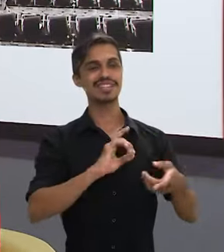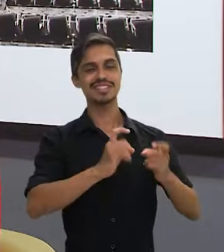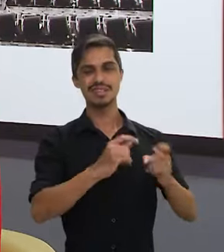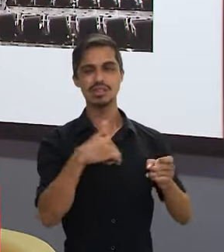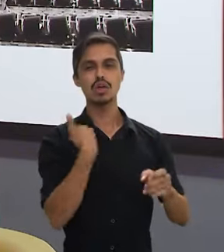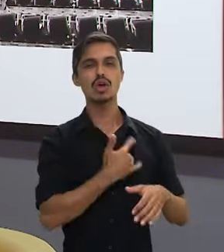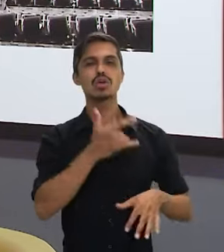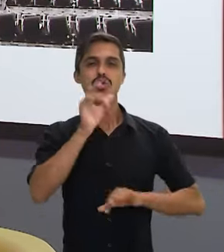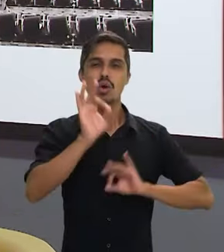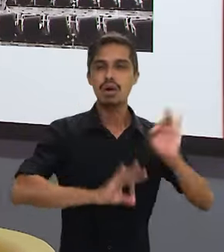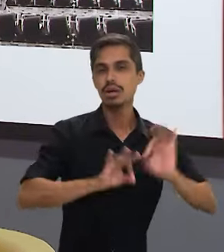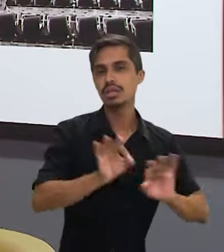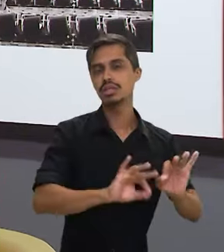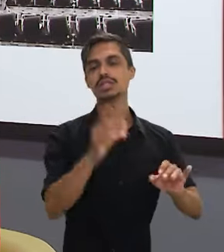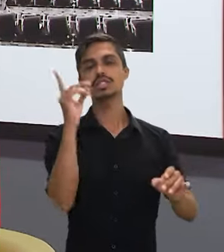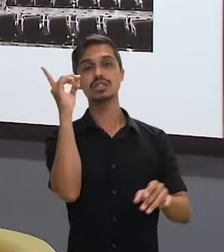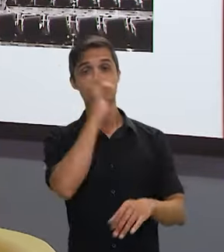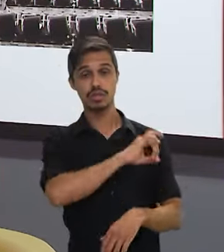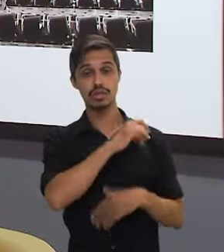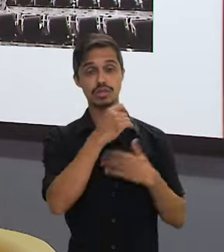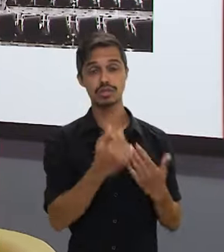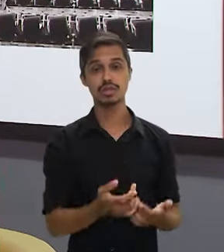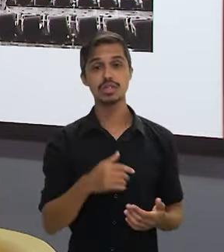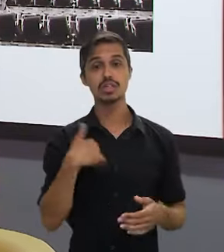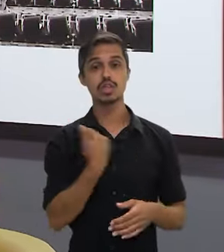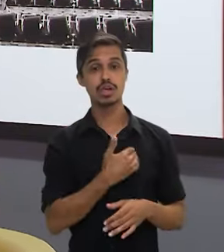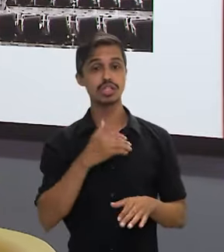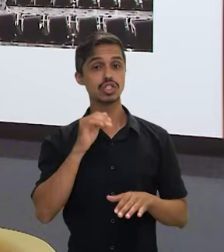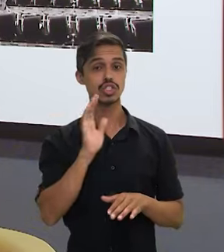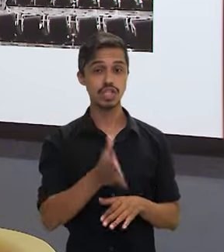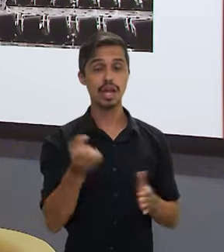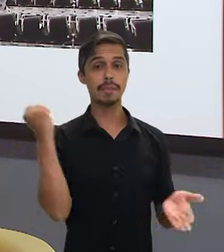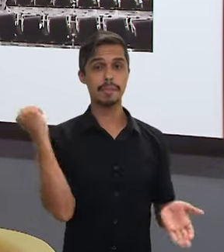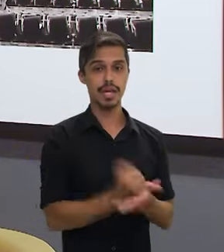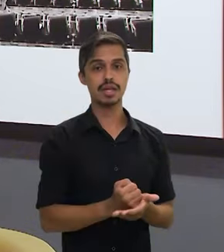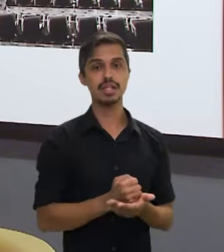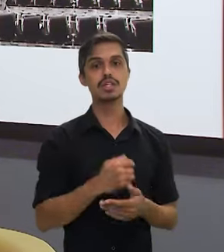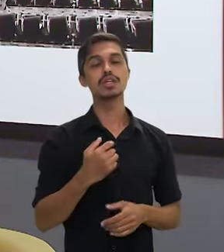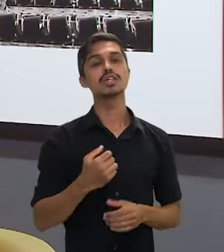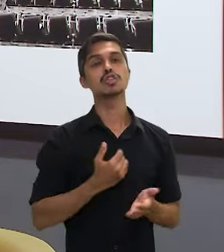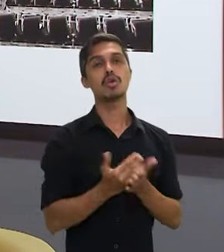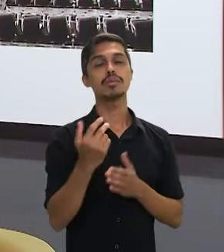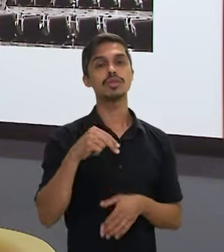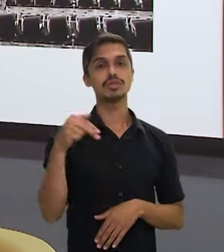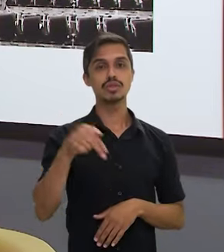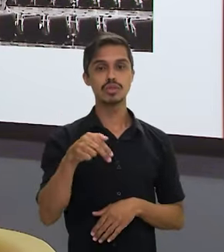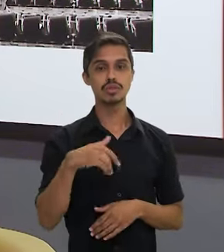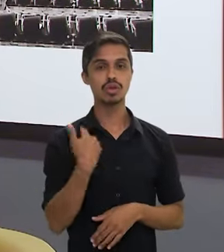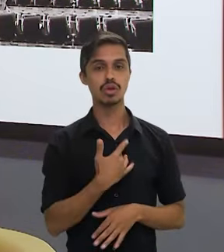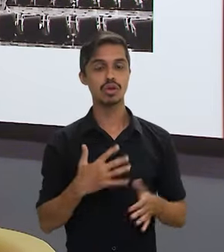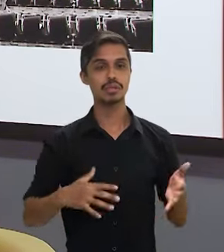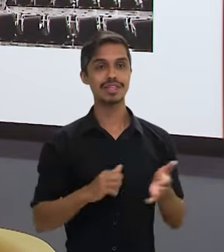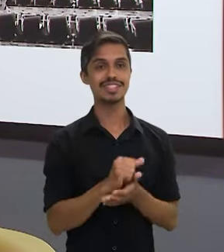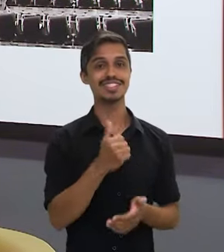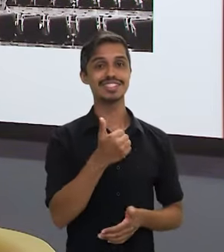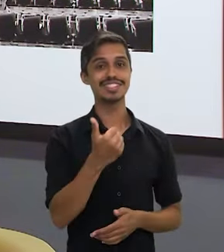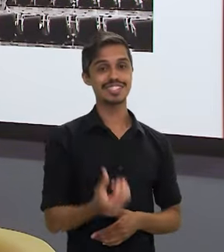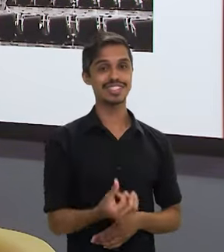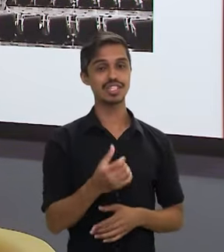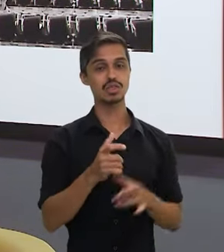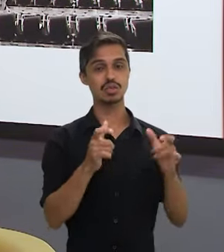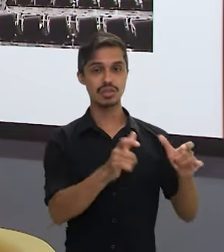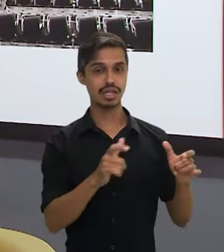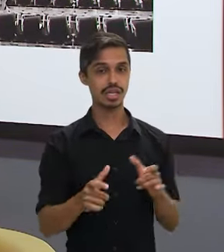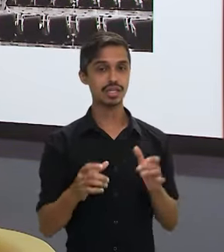a casa em ordem, eu diria assim, e chegar, a gente já deu passos muito marcantes. Por exemplo, no 20 de novembro, nós titulamos 16 lugares.